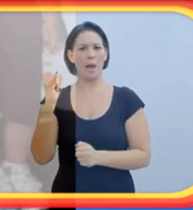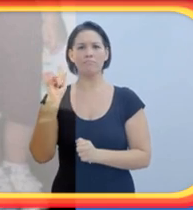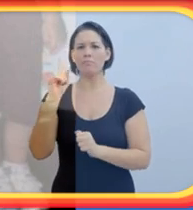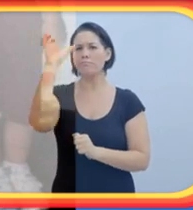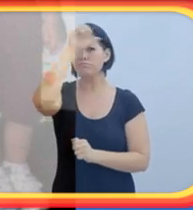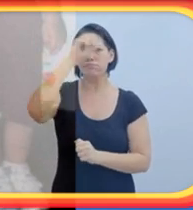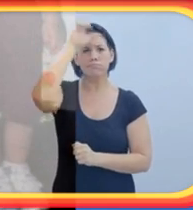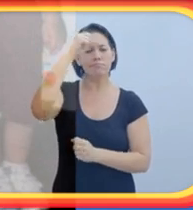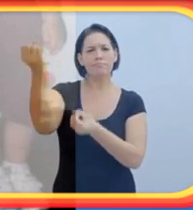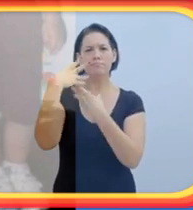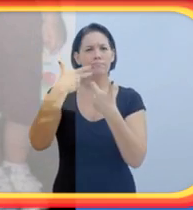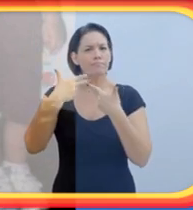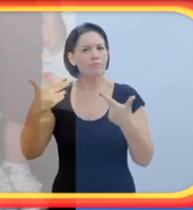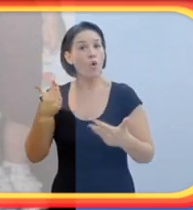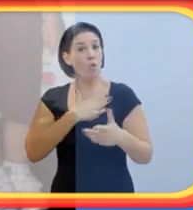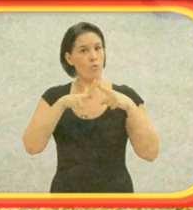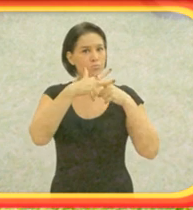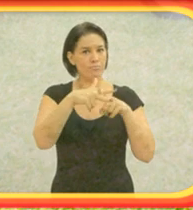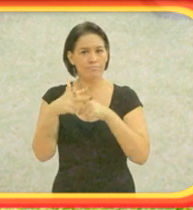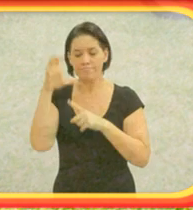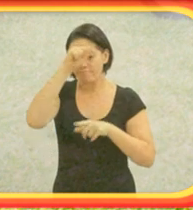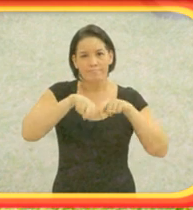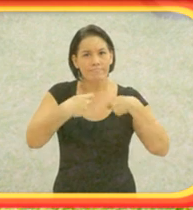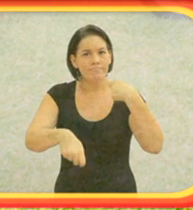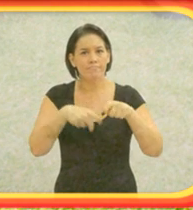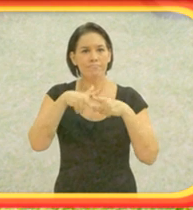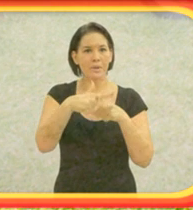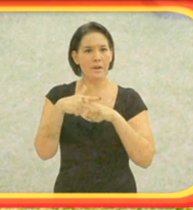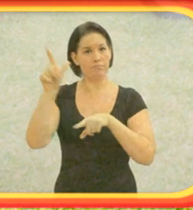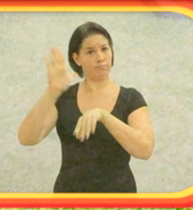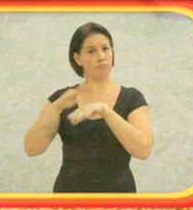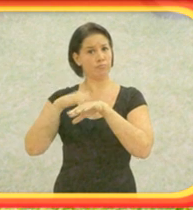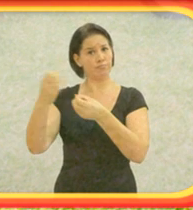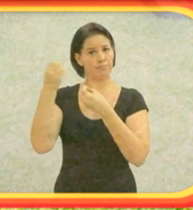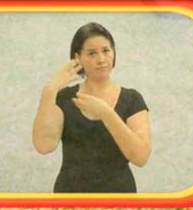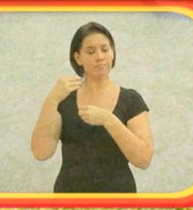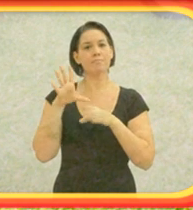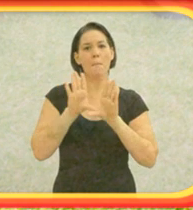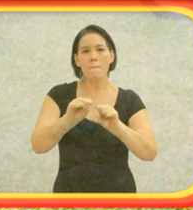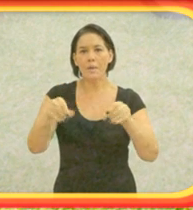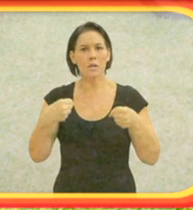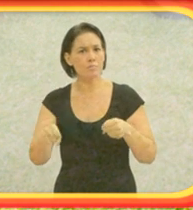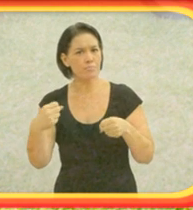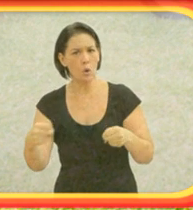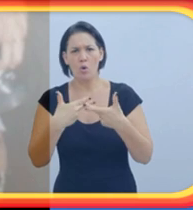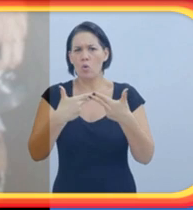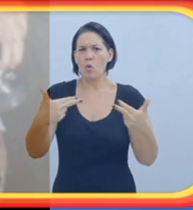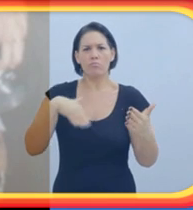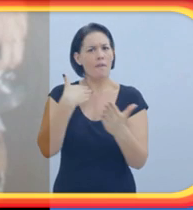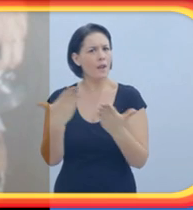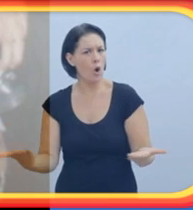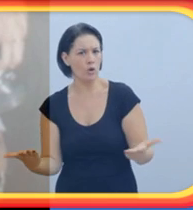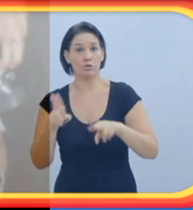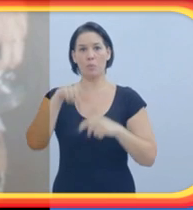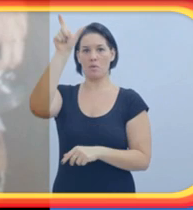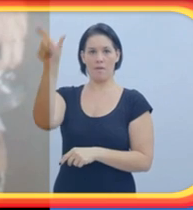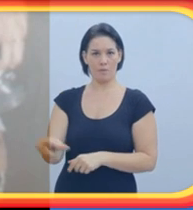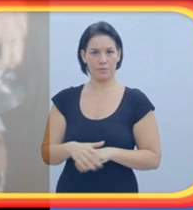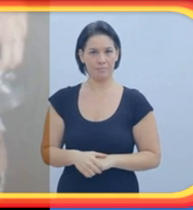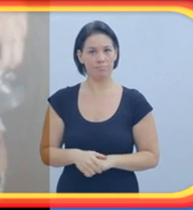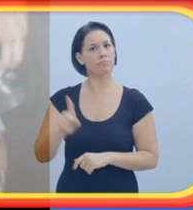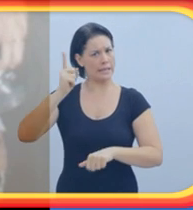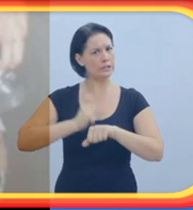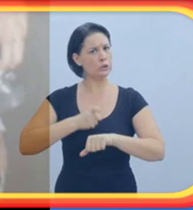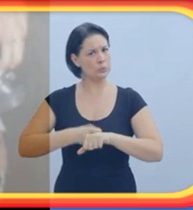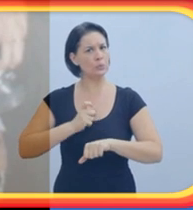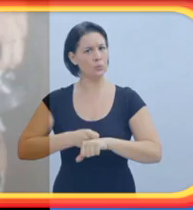Tive uma infância muito boa com meu pai, porque eu sempre aprendi de tudo com ele. Gosto muito de mecânica, né? Tudo que eu aprendi de mecânica foi com ele. Ele sempre foi bem duro